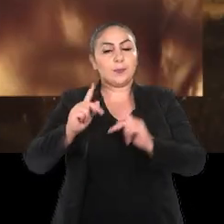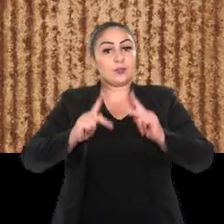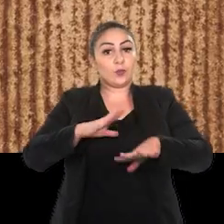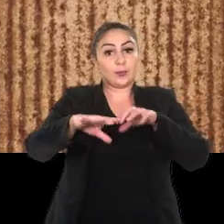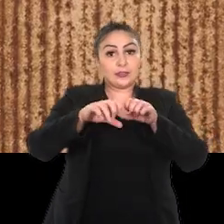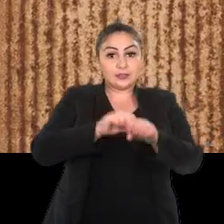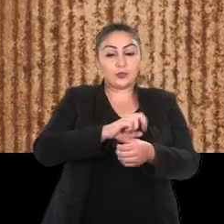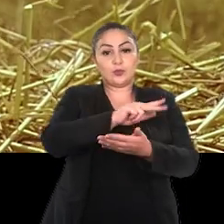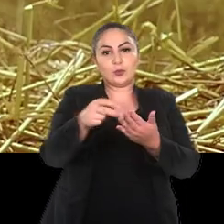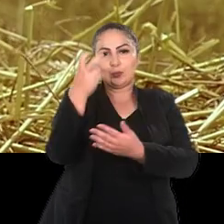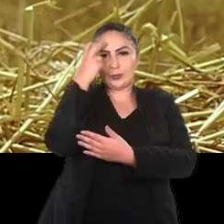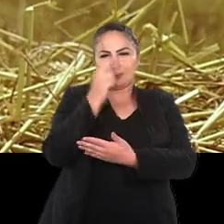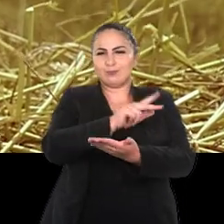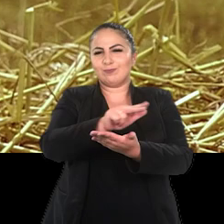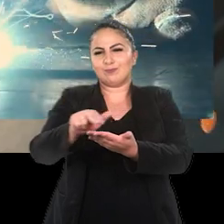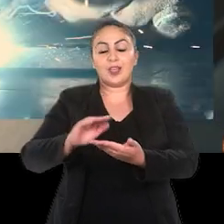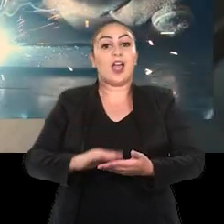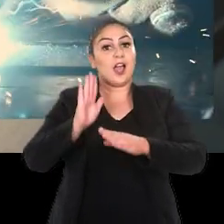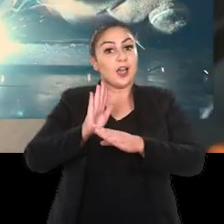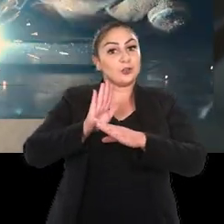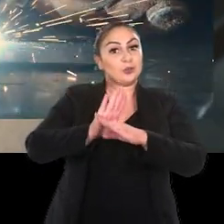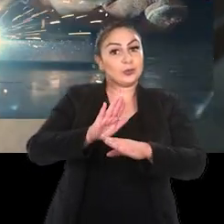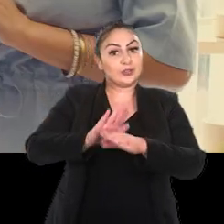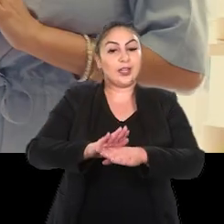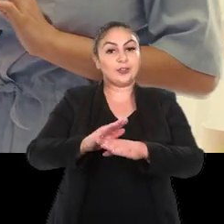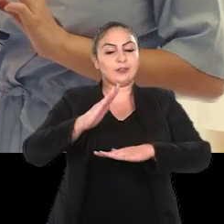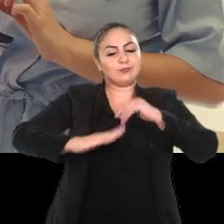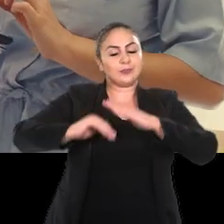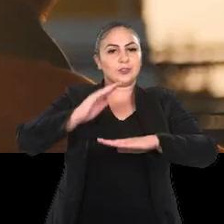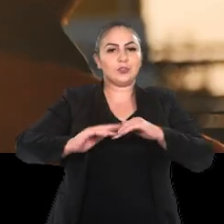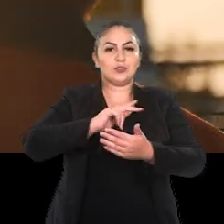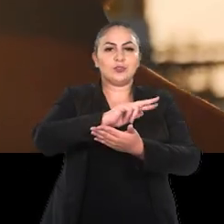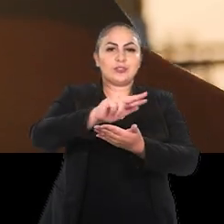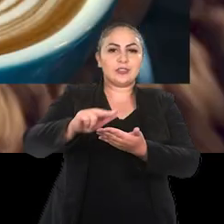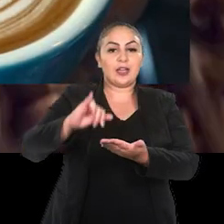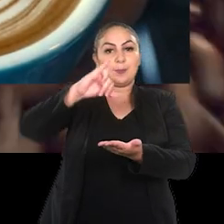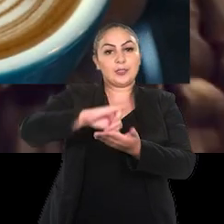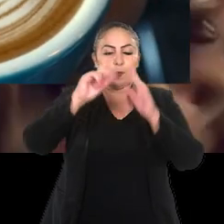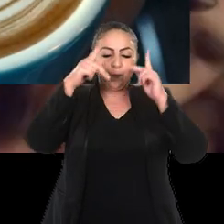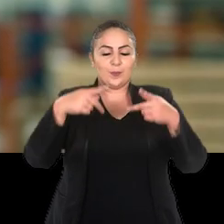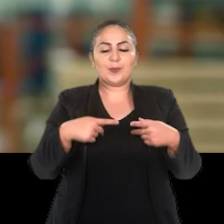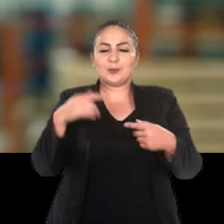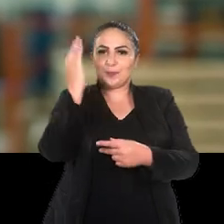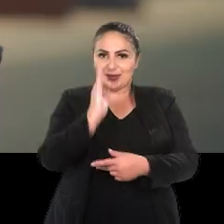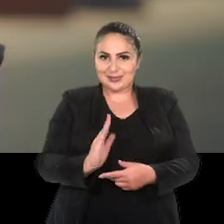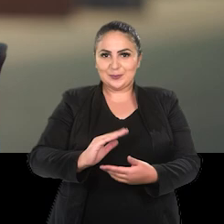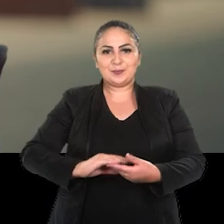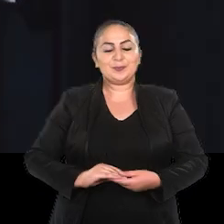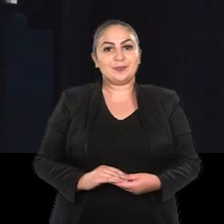formação multicultural e diferenciada, que ajudaram a construir o mais rico e diversificado capital humano do Brasil.